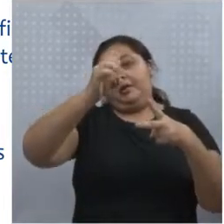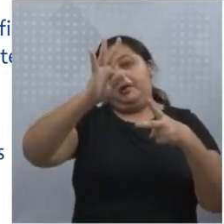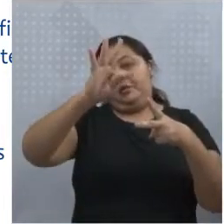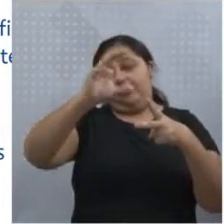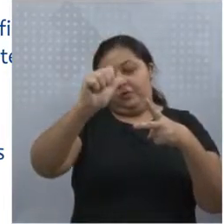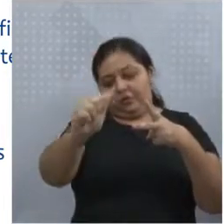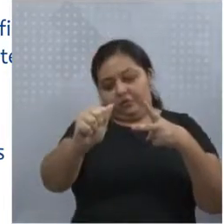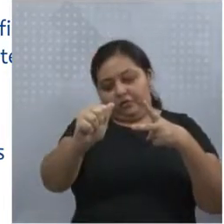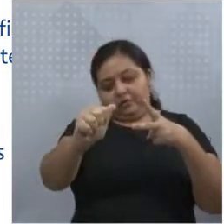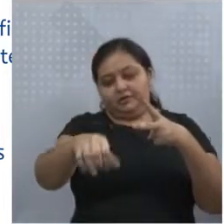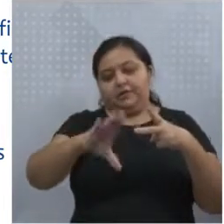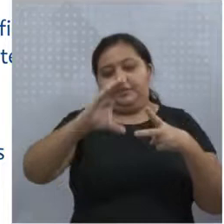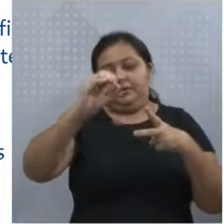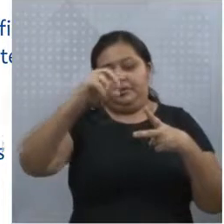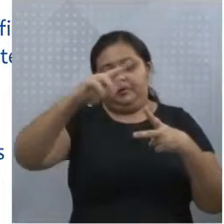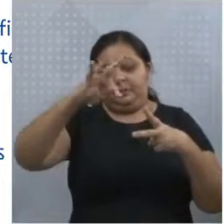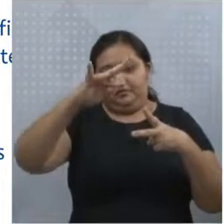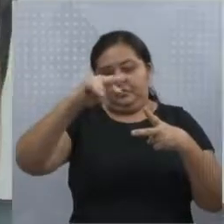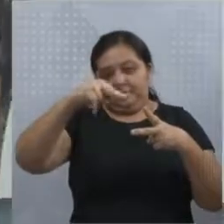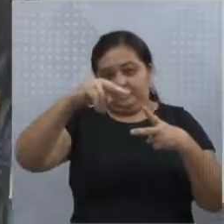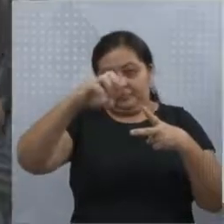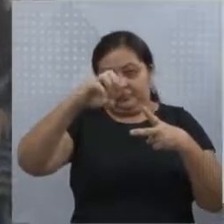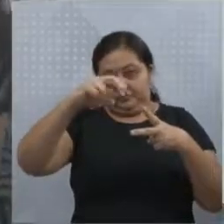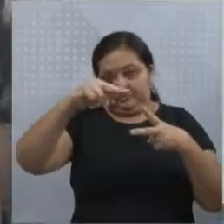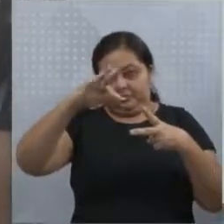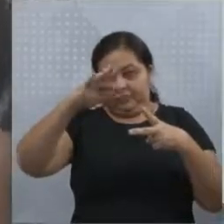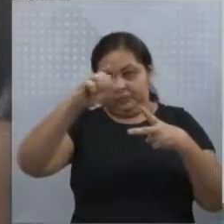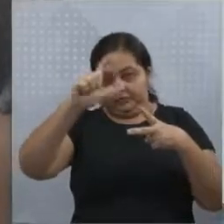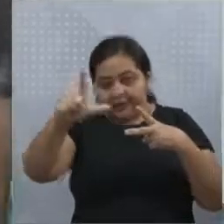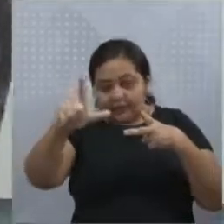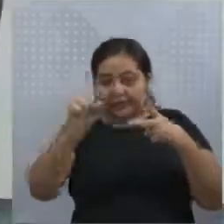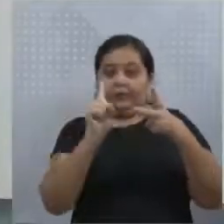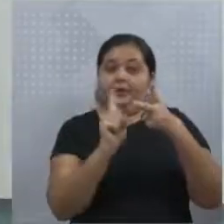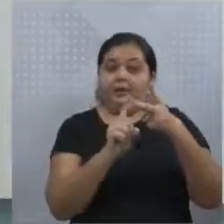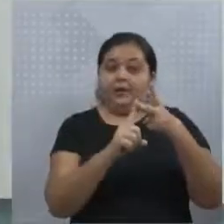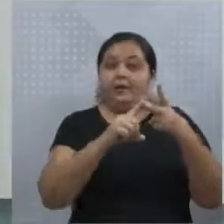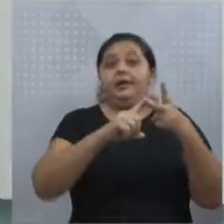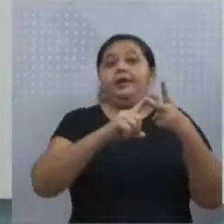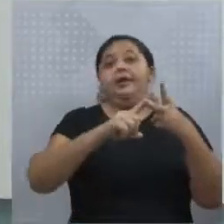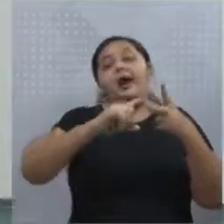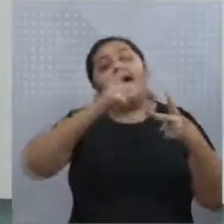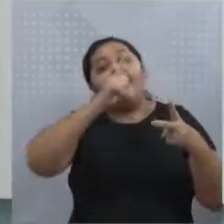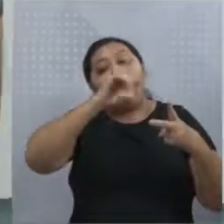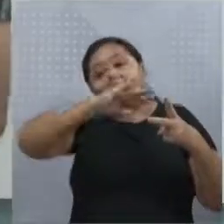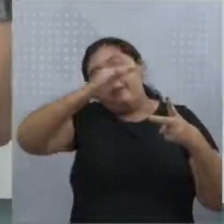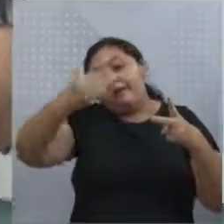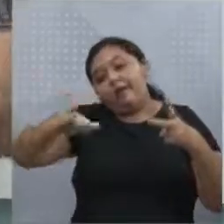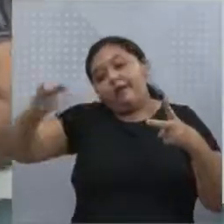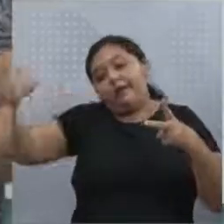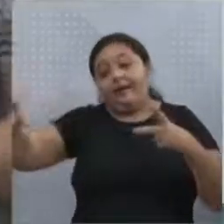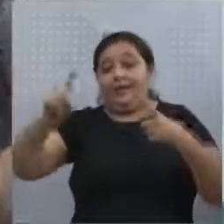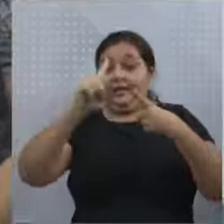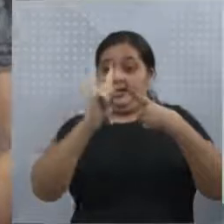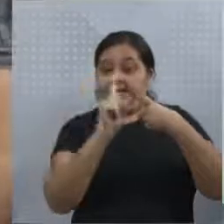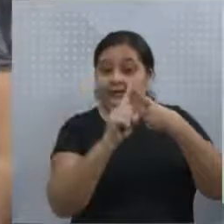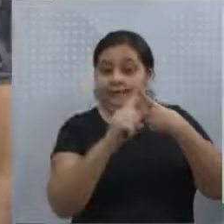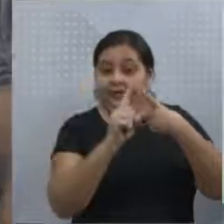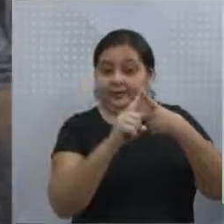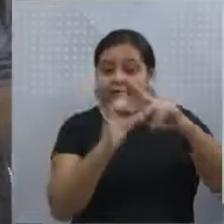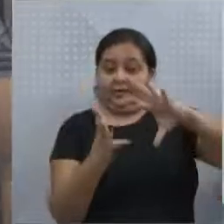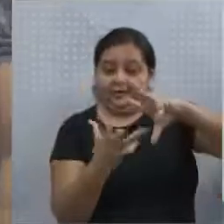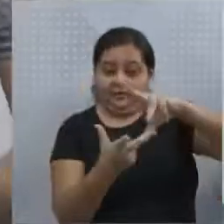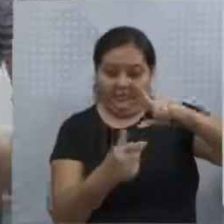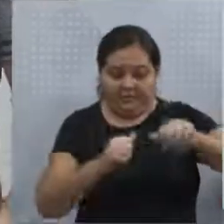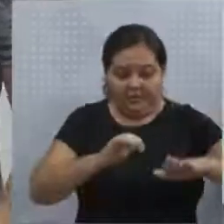crosta continental e a crosta oceânica. A crosta continental é justamente a estrutura terrestre mais superficial, é onde